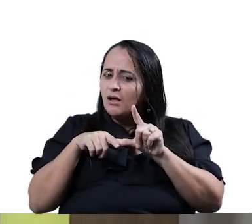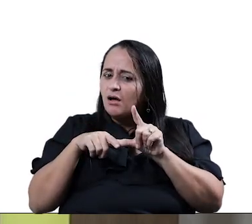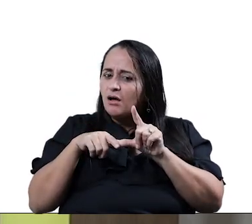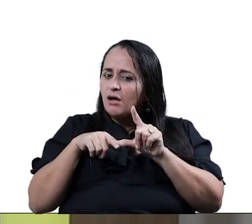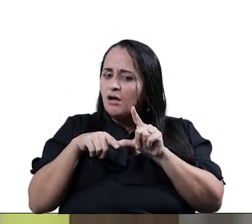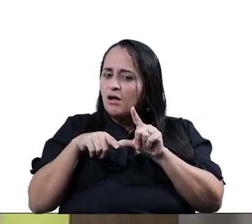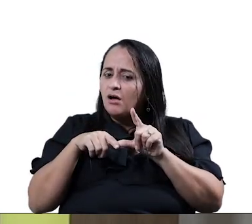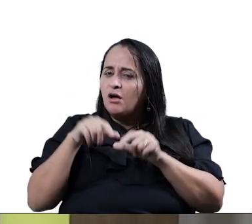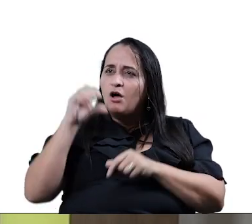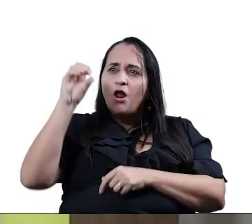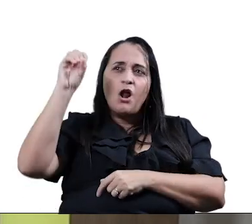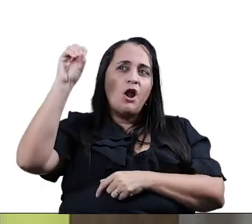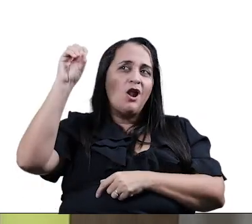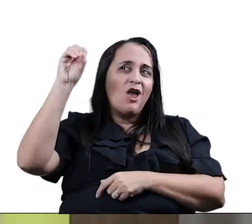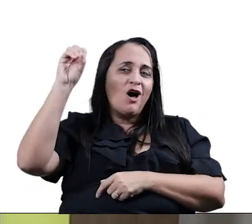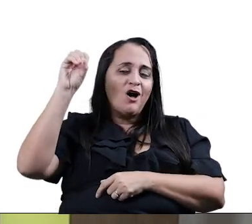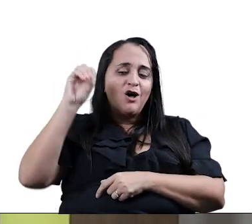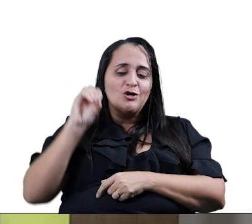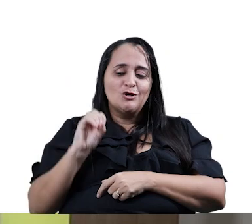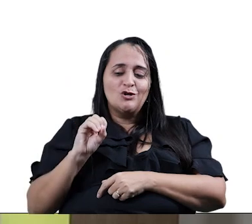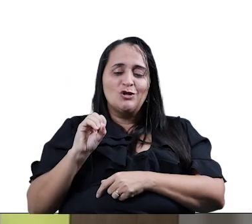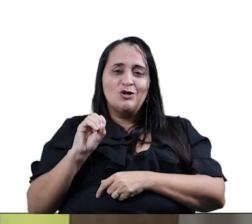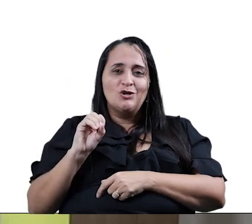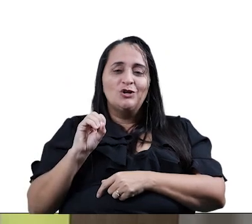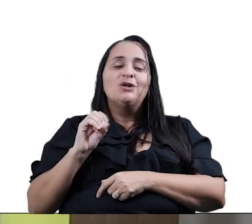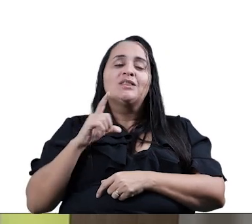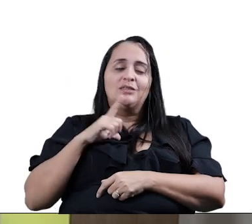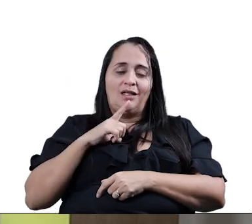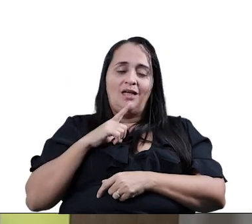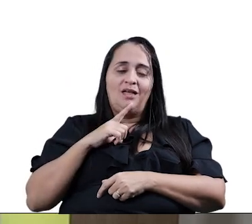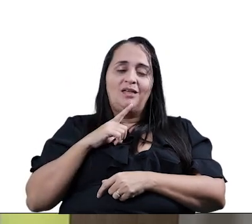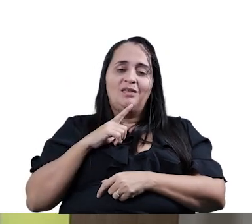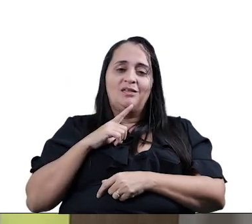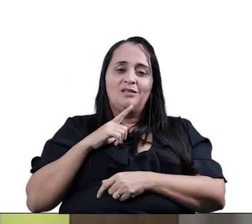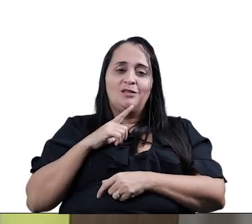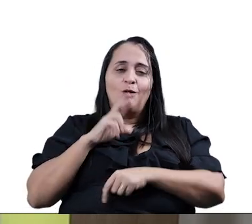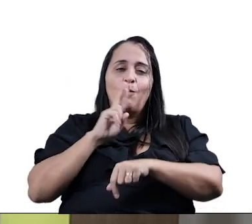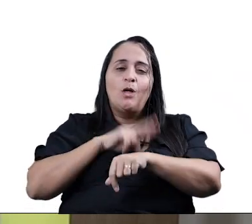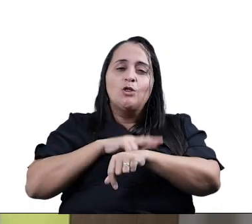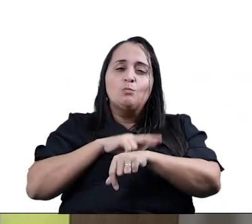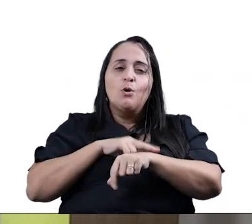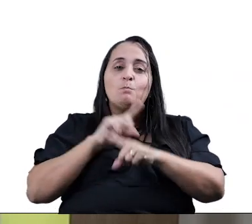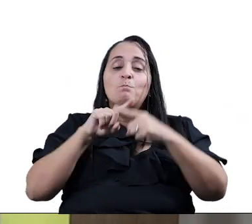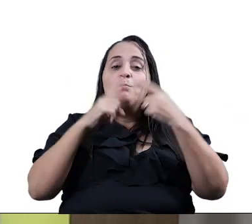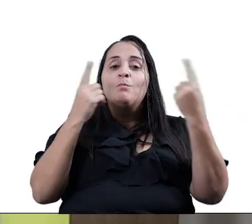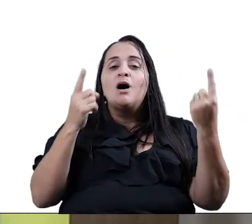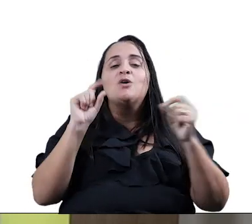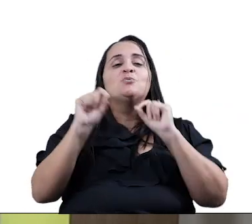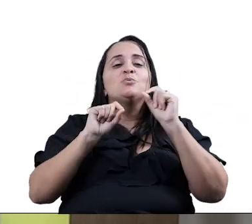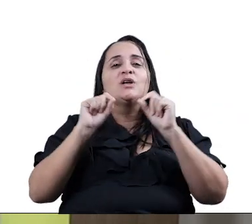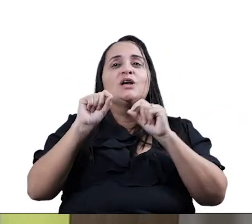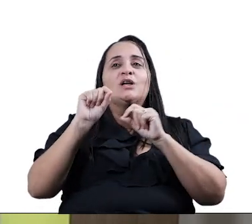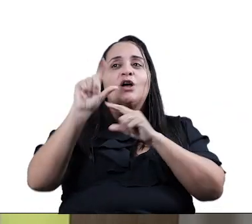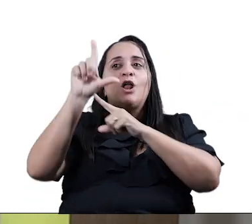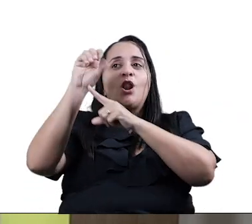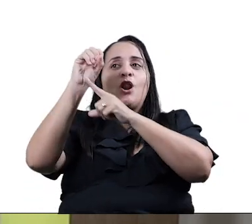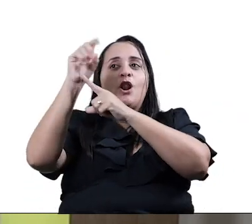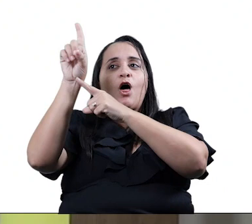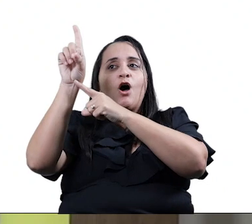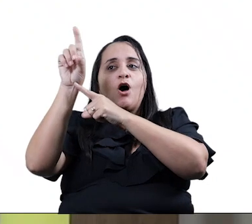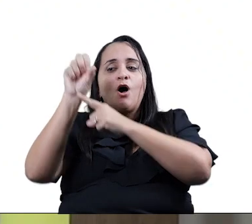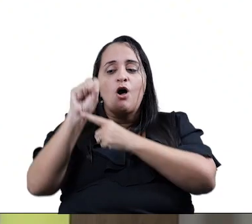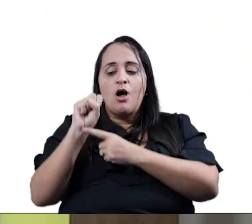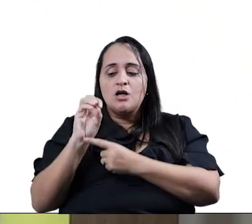Filó Só Tem o mesmo ritmo Mesmo som Mas é ló E só